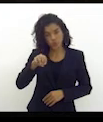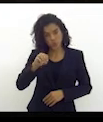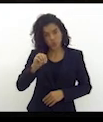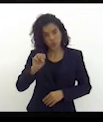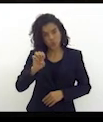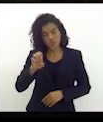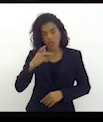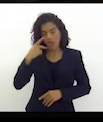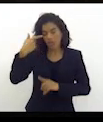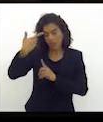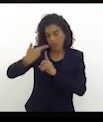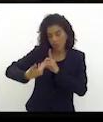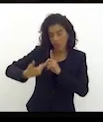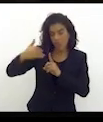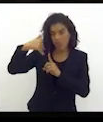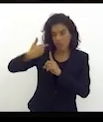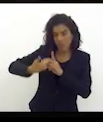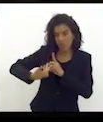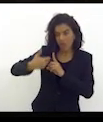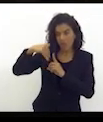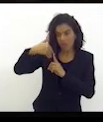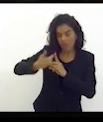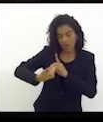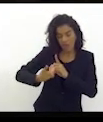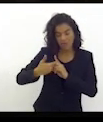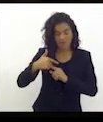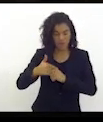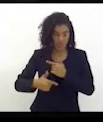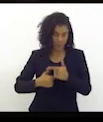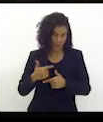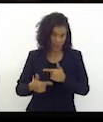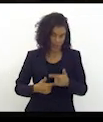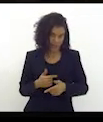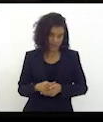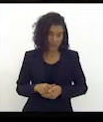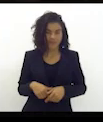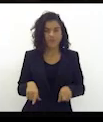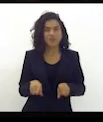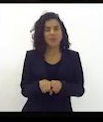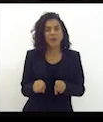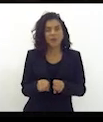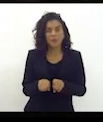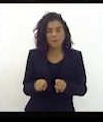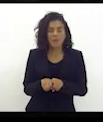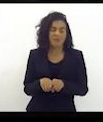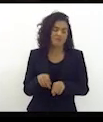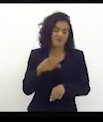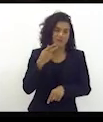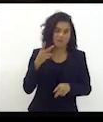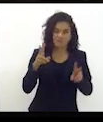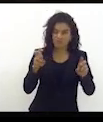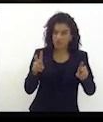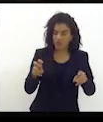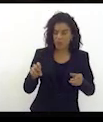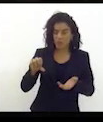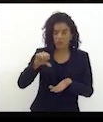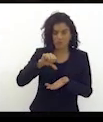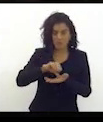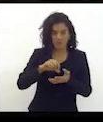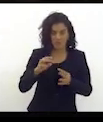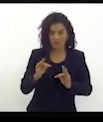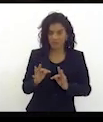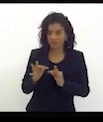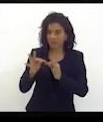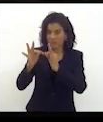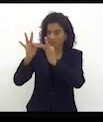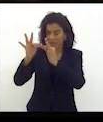trabalho de trazer a UERJ e, ao mesmo tempo, num ponto de uma celeia uma muito grande da cidade, que era o centro tecnológico que eu levei e